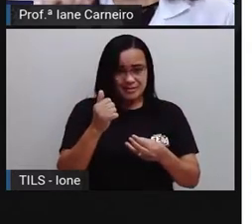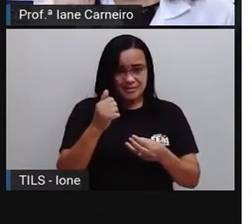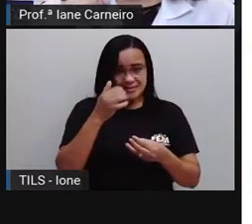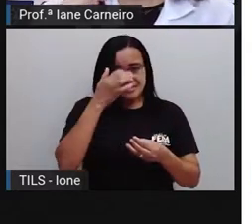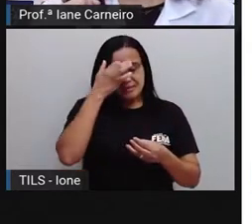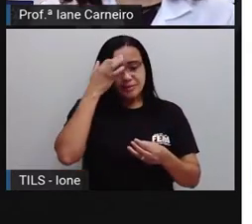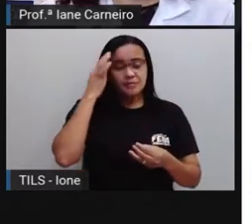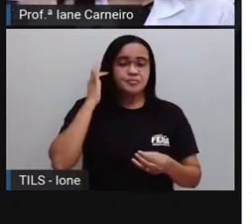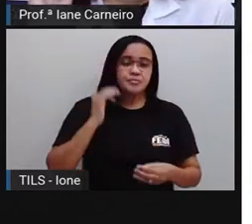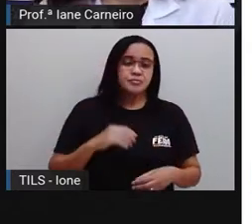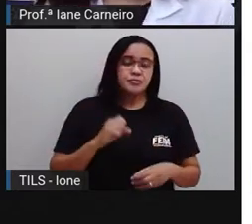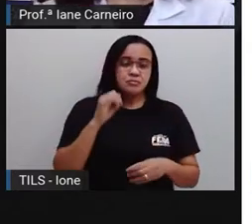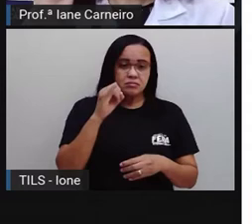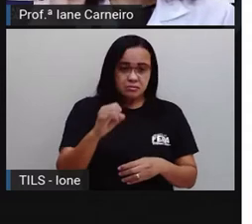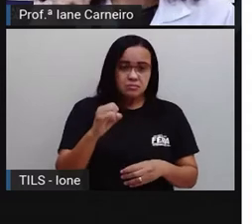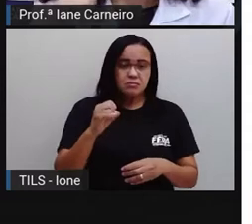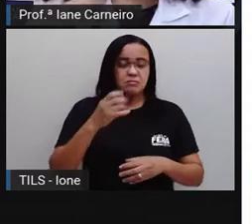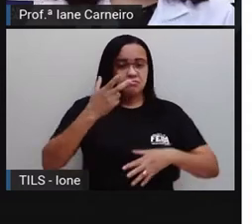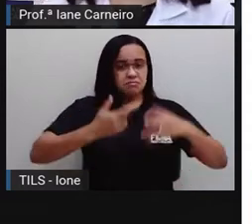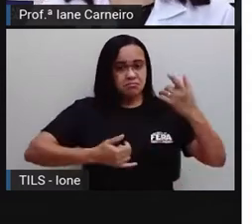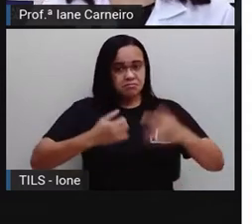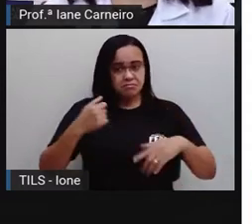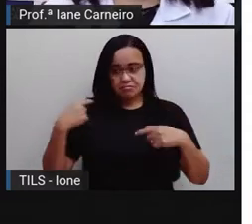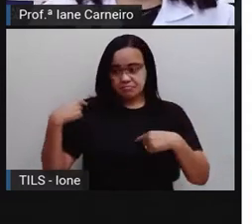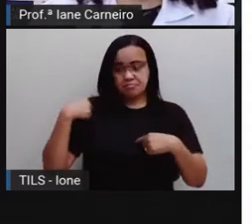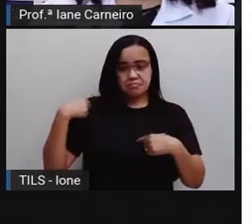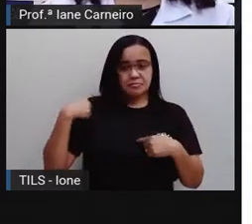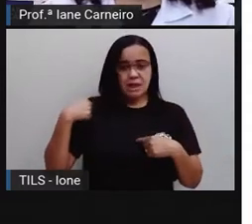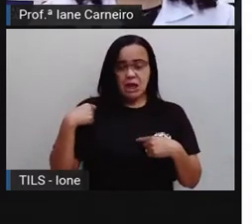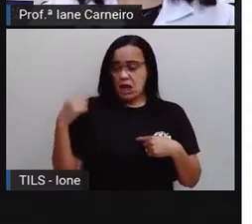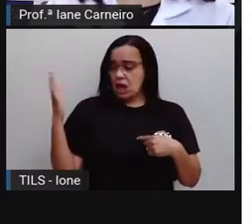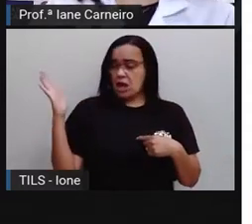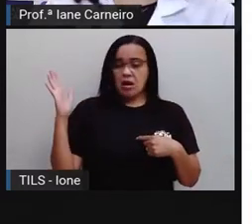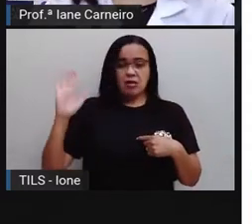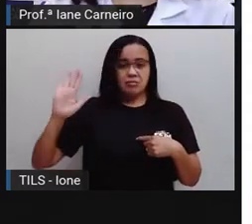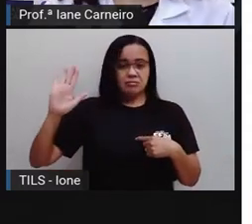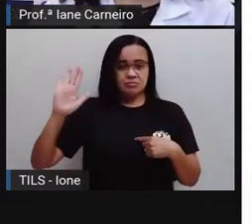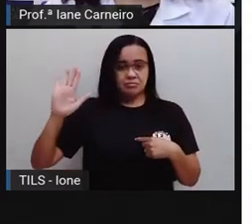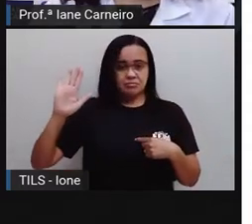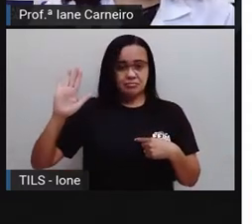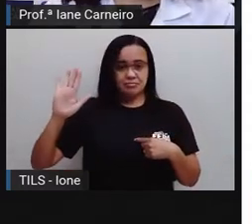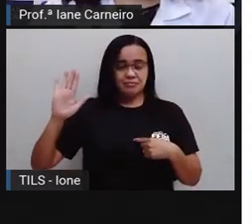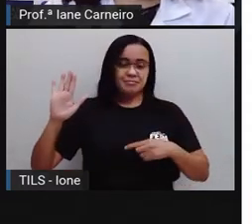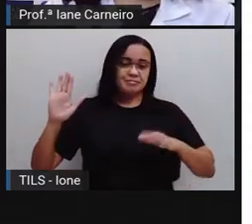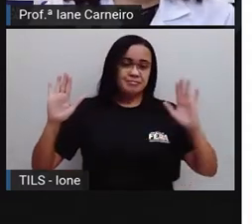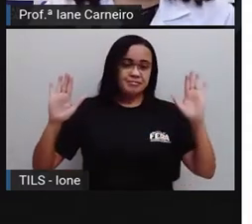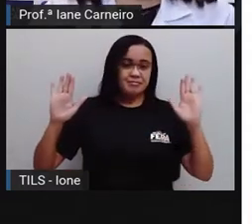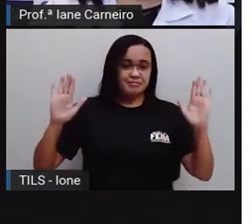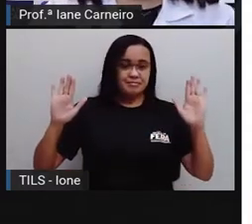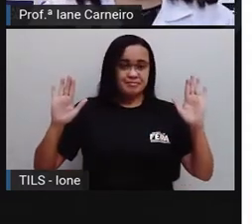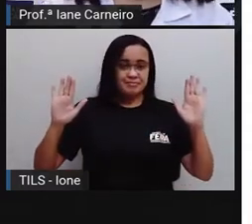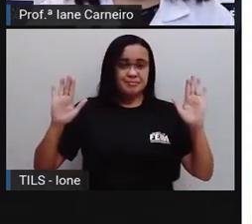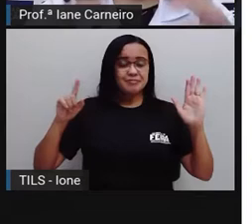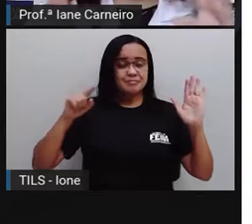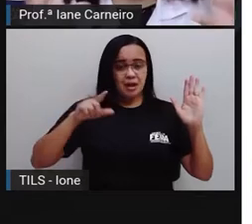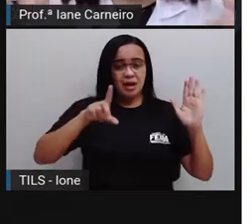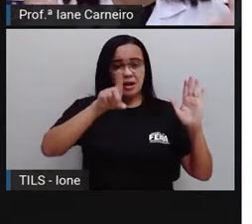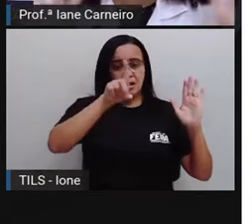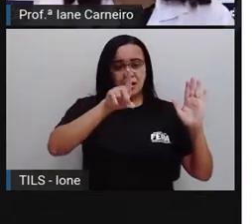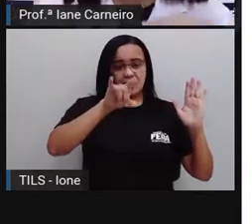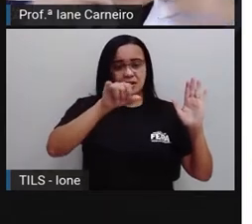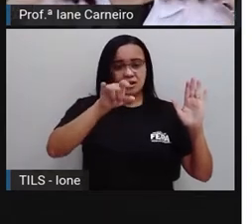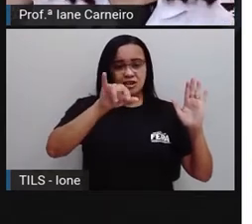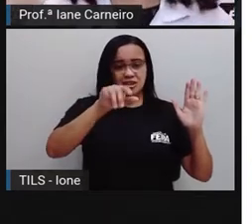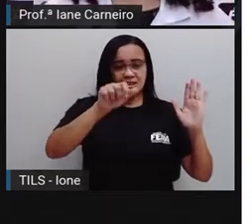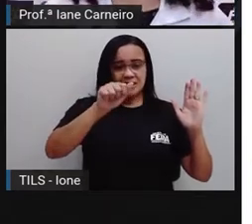Se eu disser para vocês que é a mão direita, vocês acreditam? Pois é, essa mão aqui, ó, é a mão direita. E aí a Pró